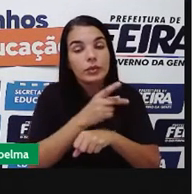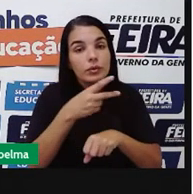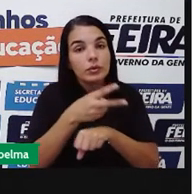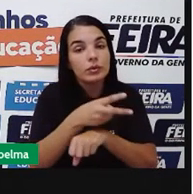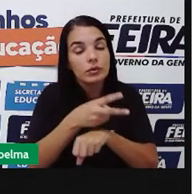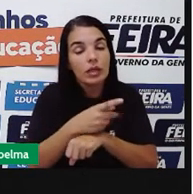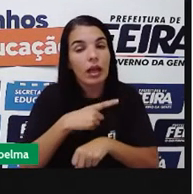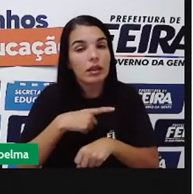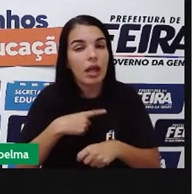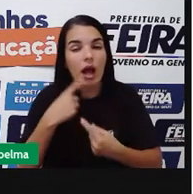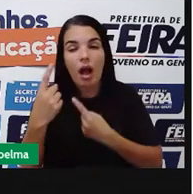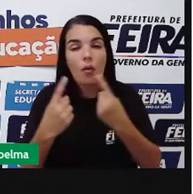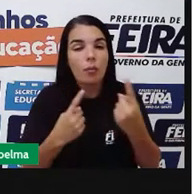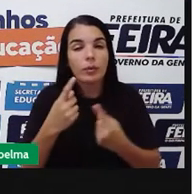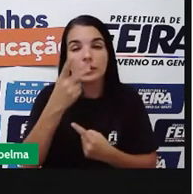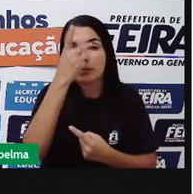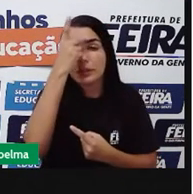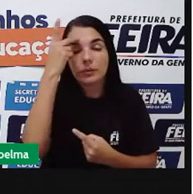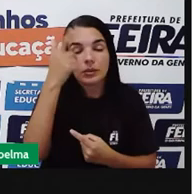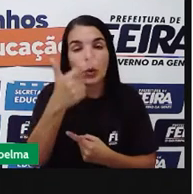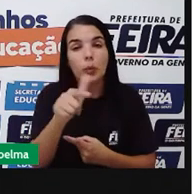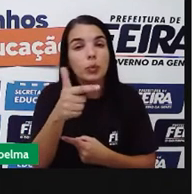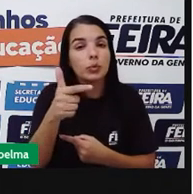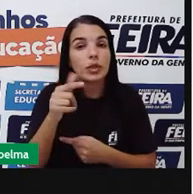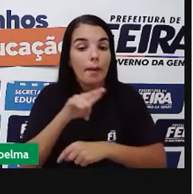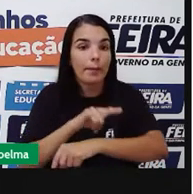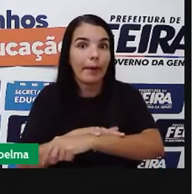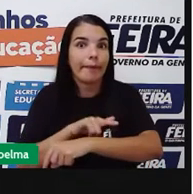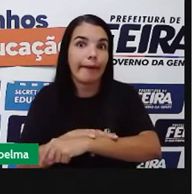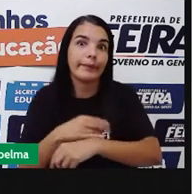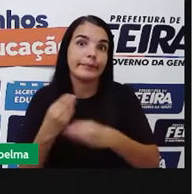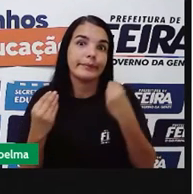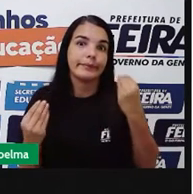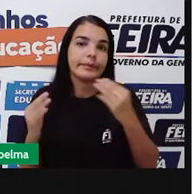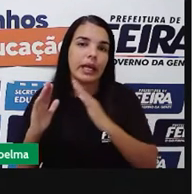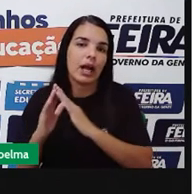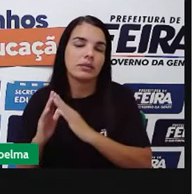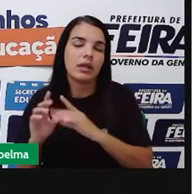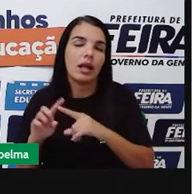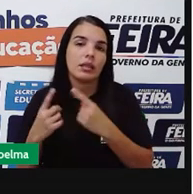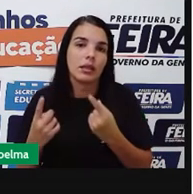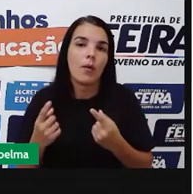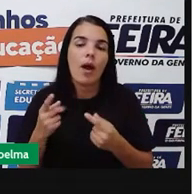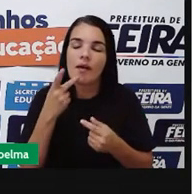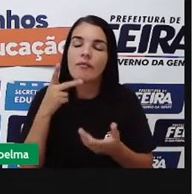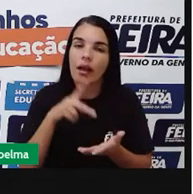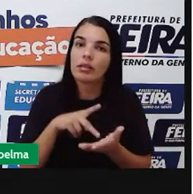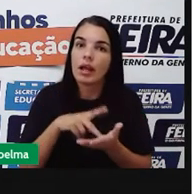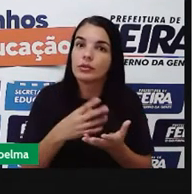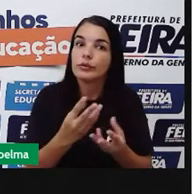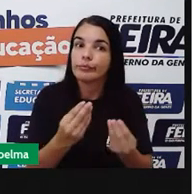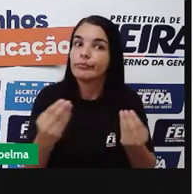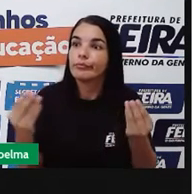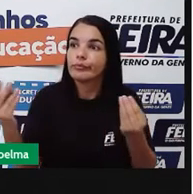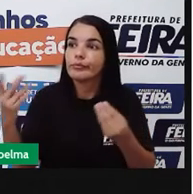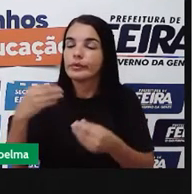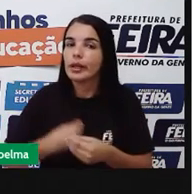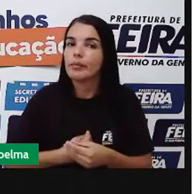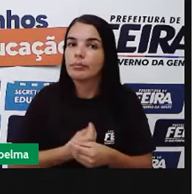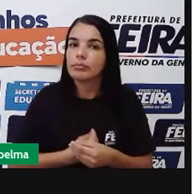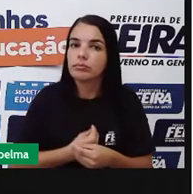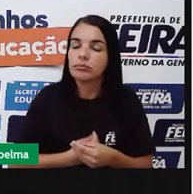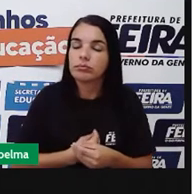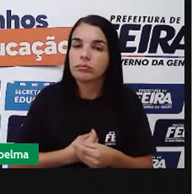algumas pessoas que não tinham nem mesmo um banheiro em casa. E essa é uma realidade que está muito presente,